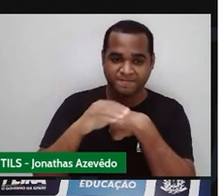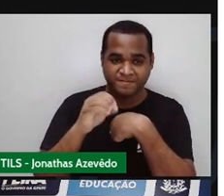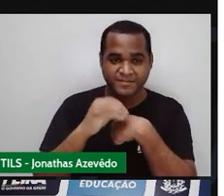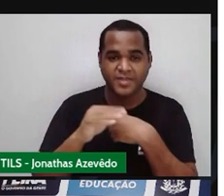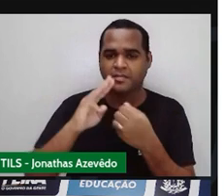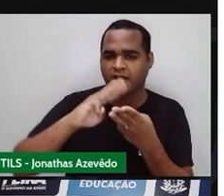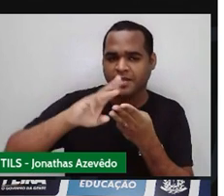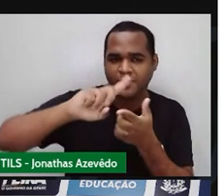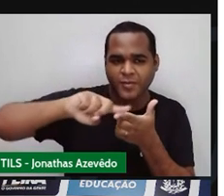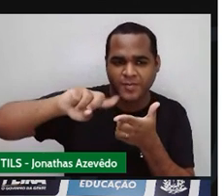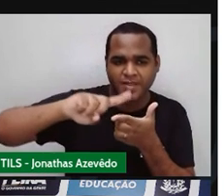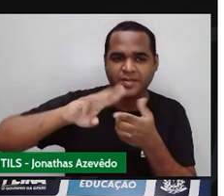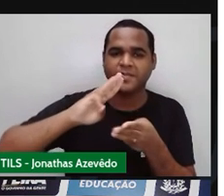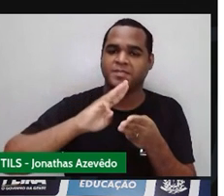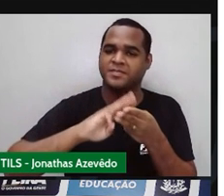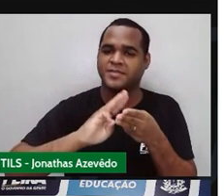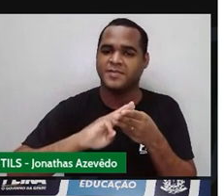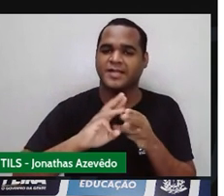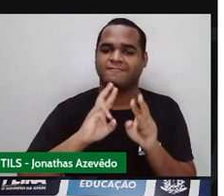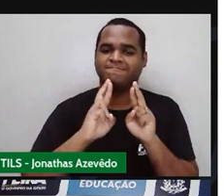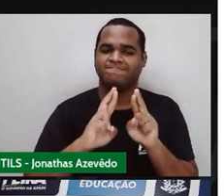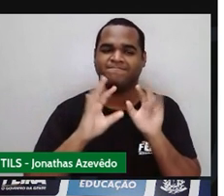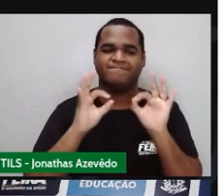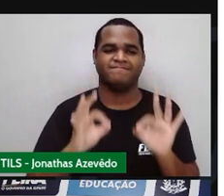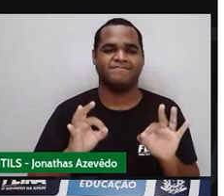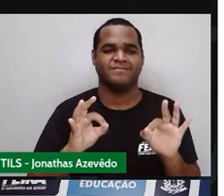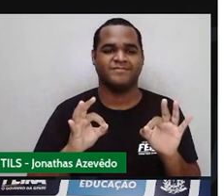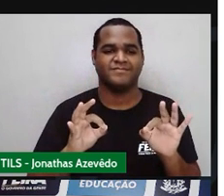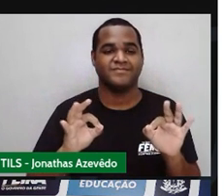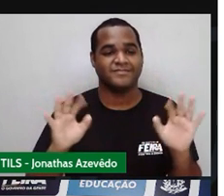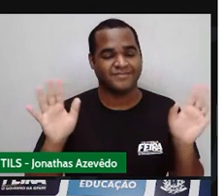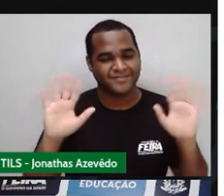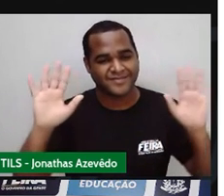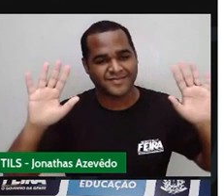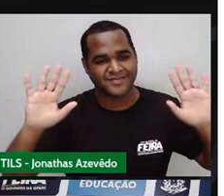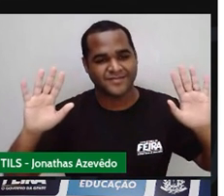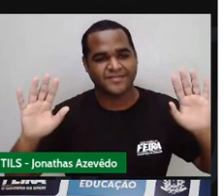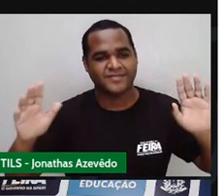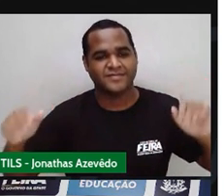Matemática não é problema. Matemática é solução. Valeu!